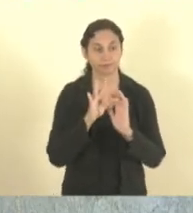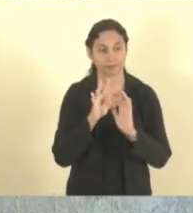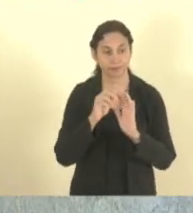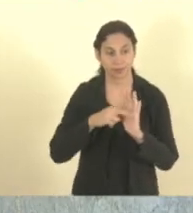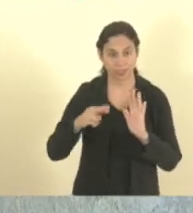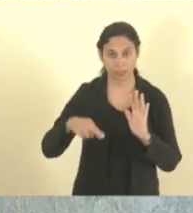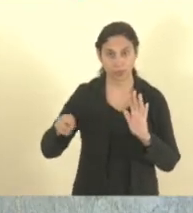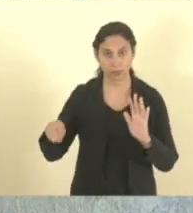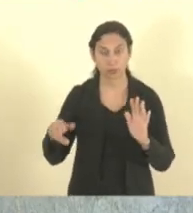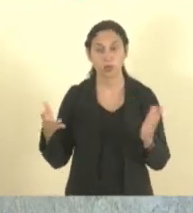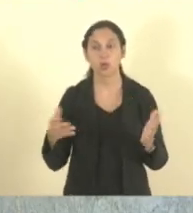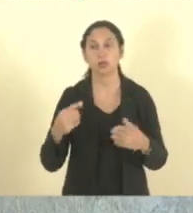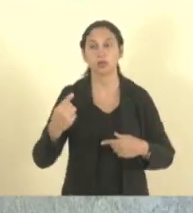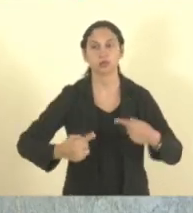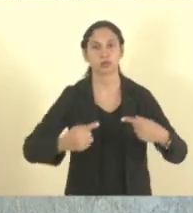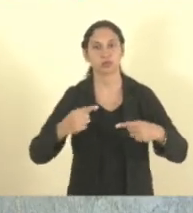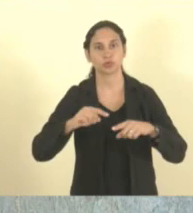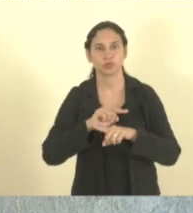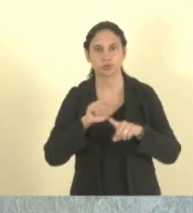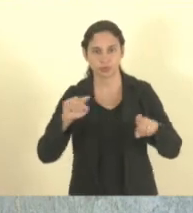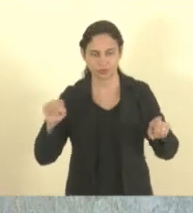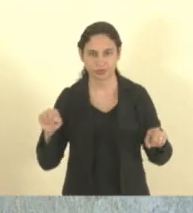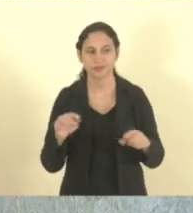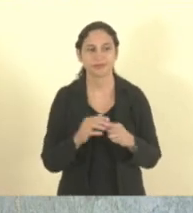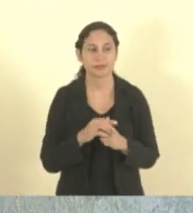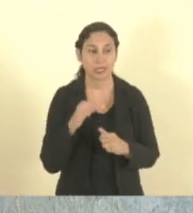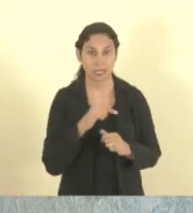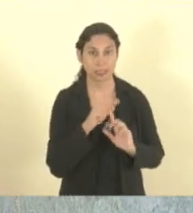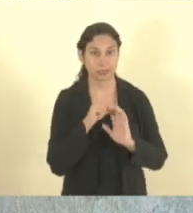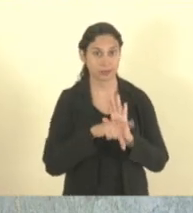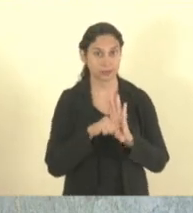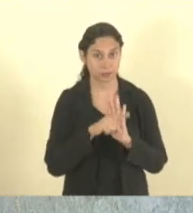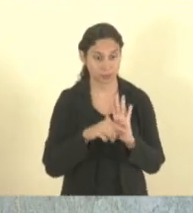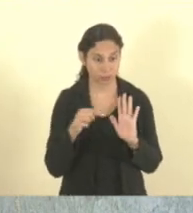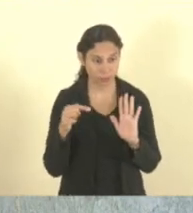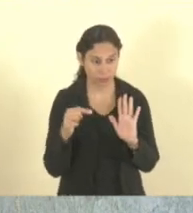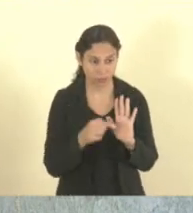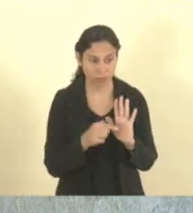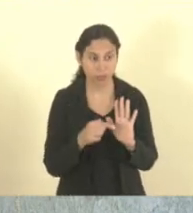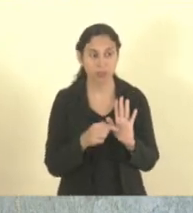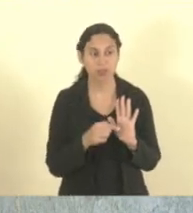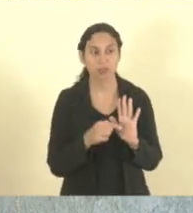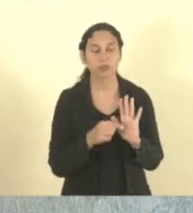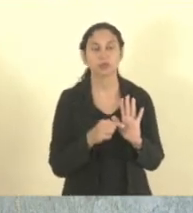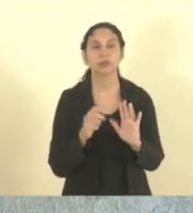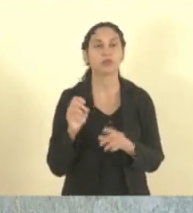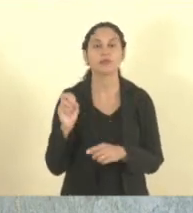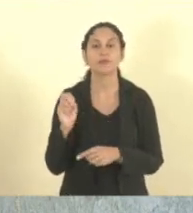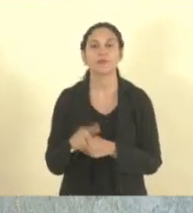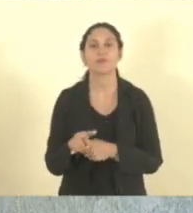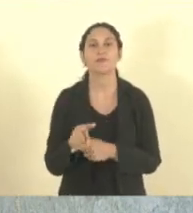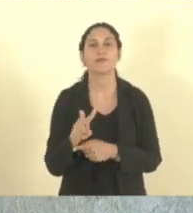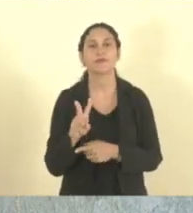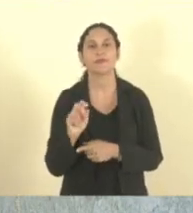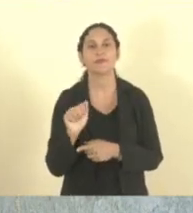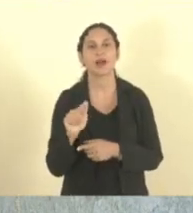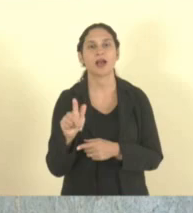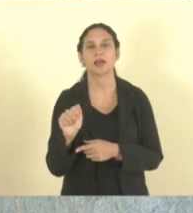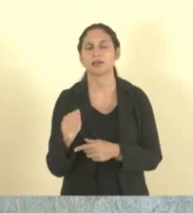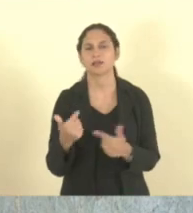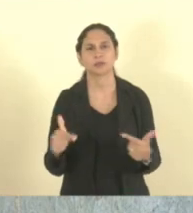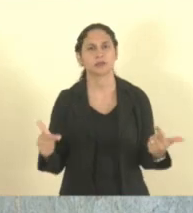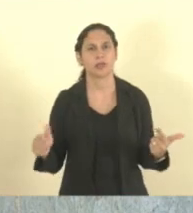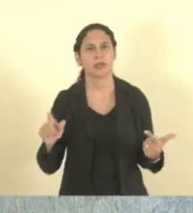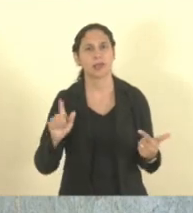da matéria e colocou a matéria em discussão. Esse projeto por exemplo ele não está criando reserva ele cria uma política